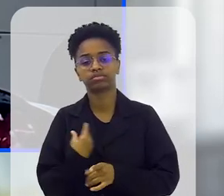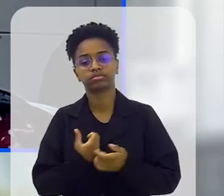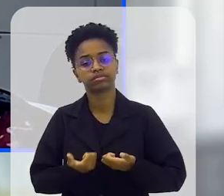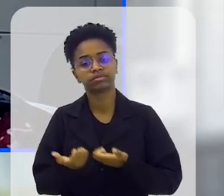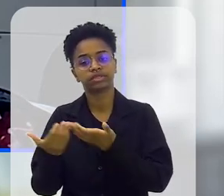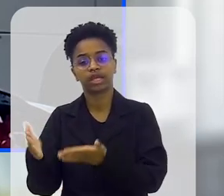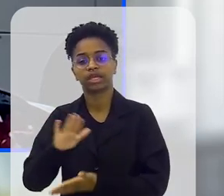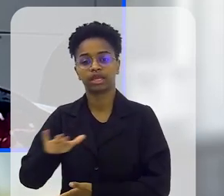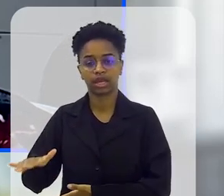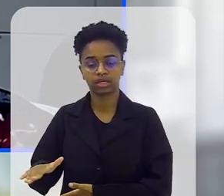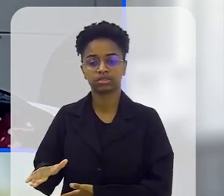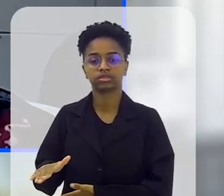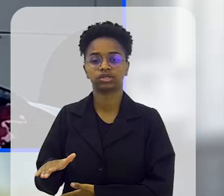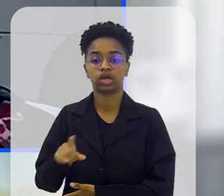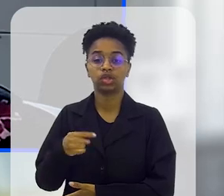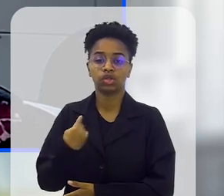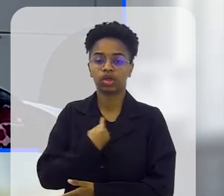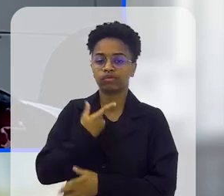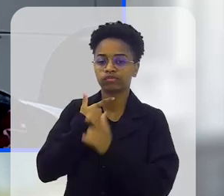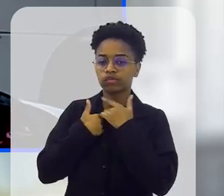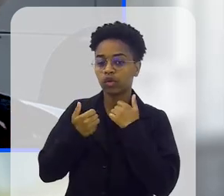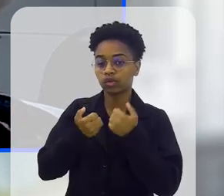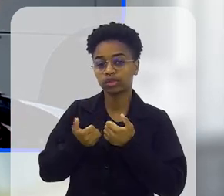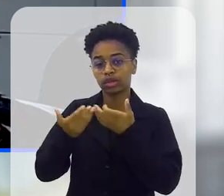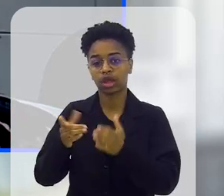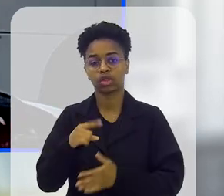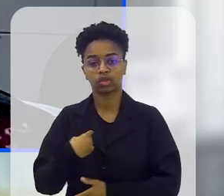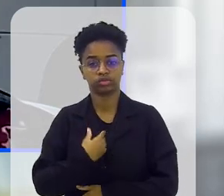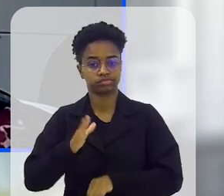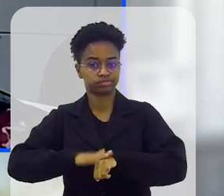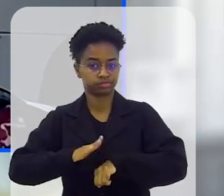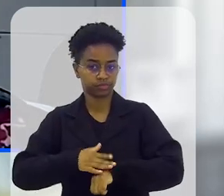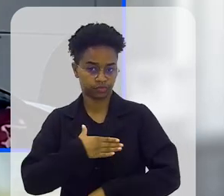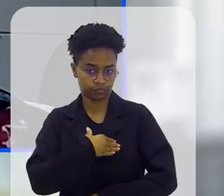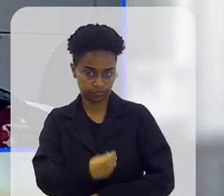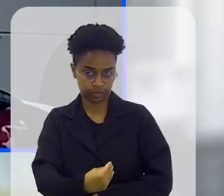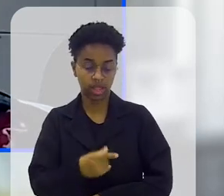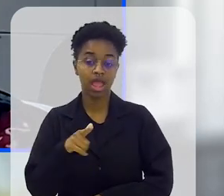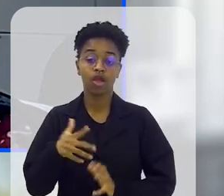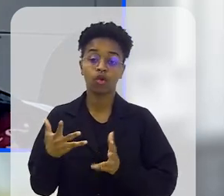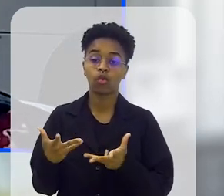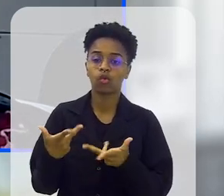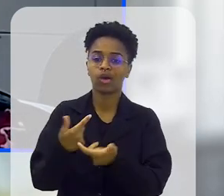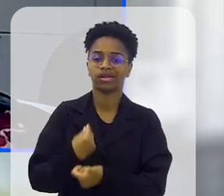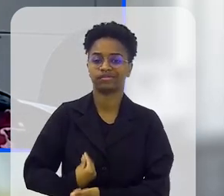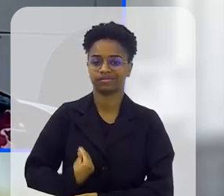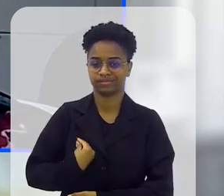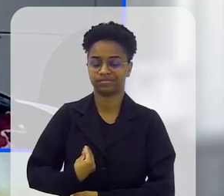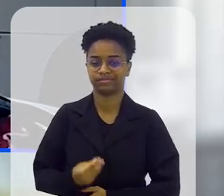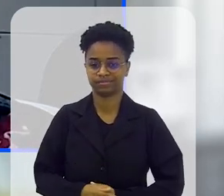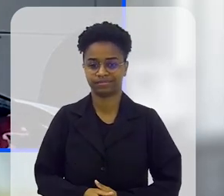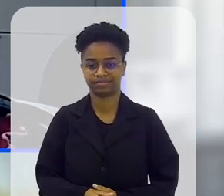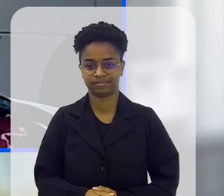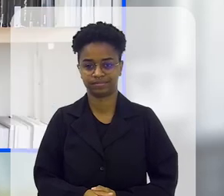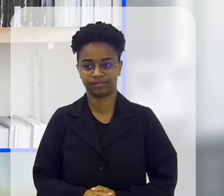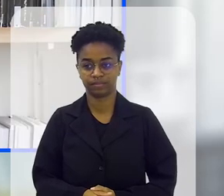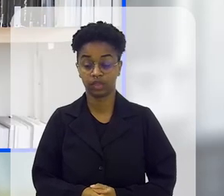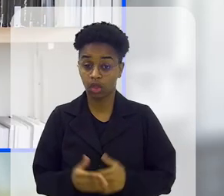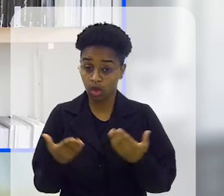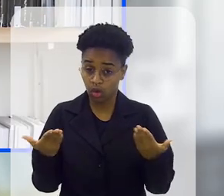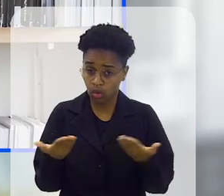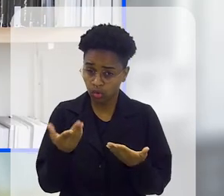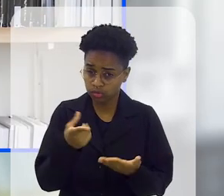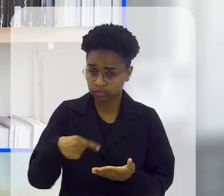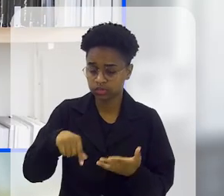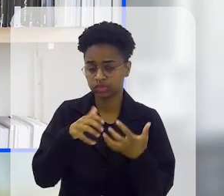ofereça para eles aquilo que a gostaria de oferecer para os nossos filhos, e a qualidade de vida. E